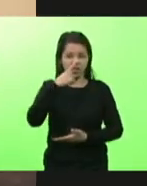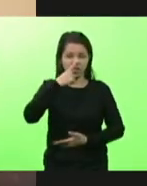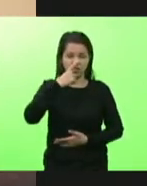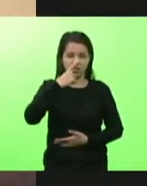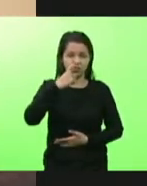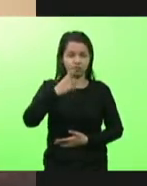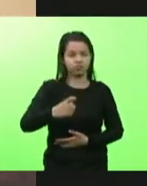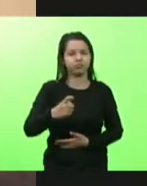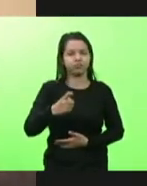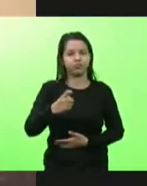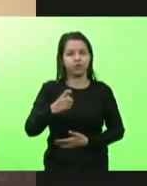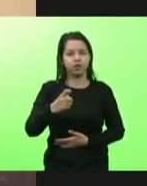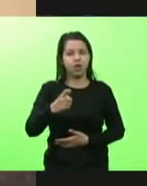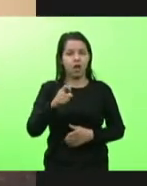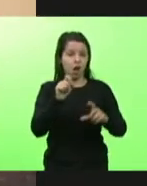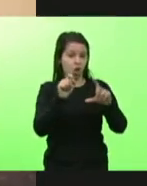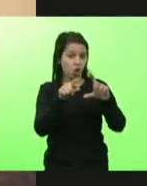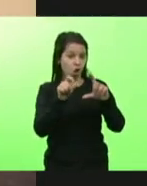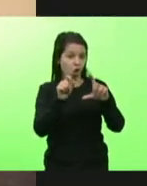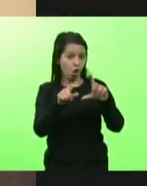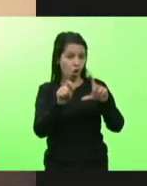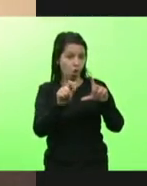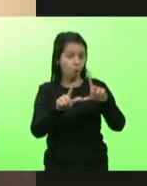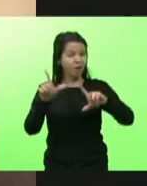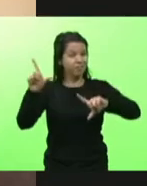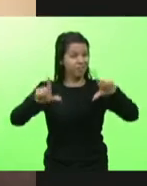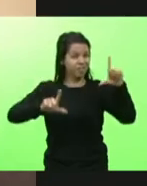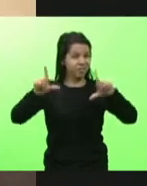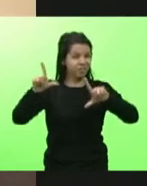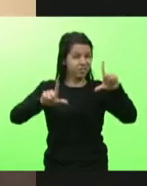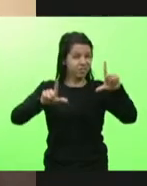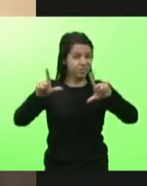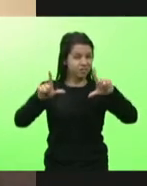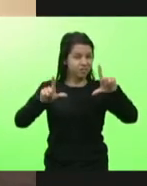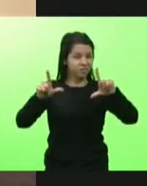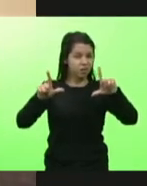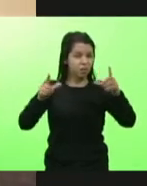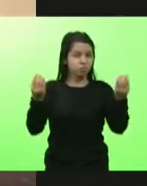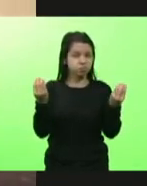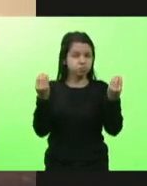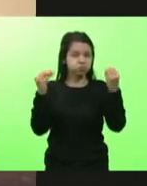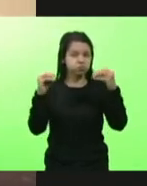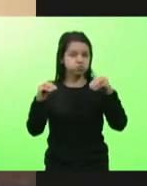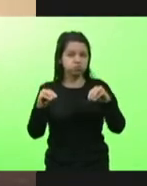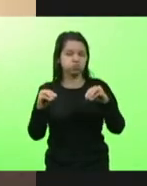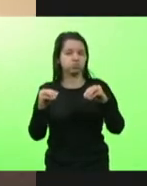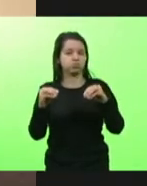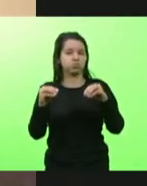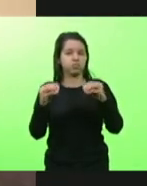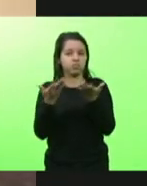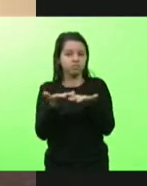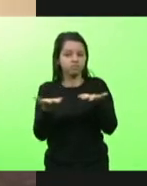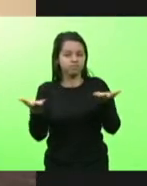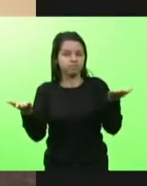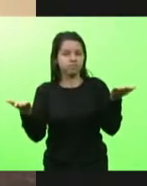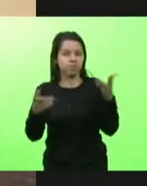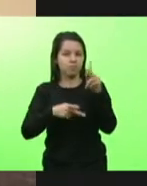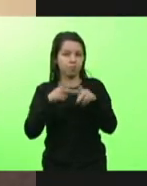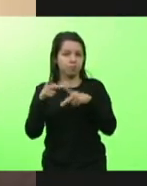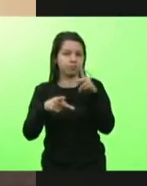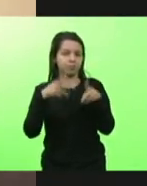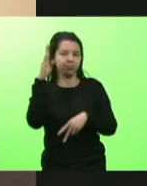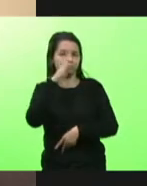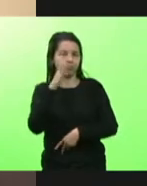a Rede Globo colocou na televisão de muitos brasileiros, eu fiquei contente porque